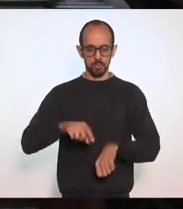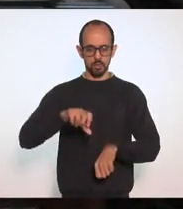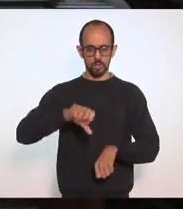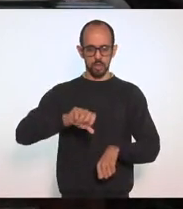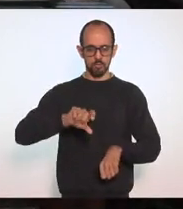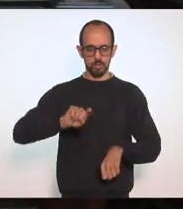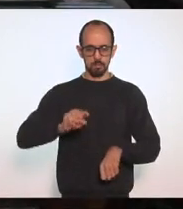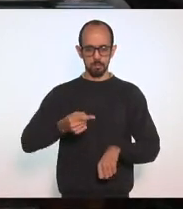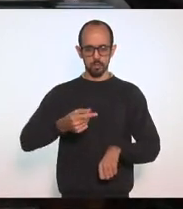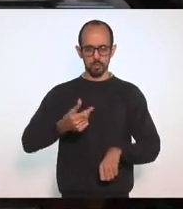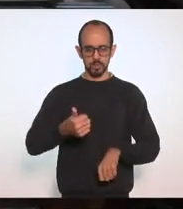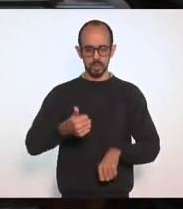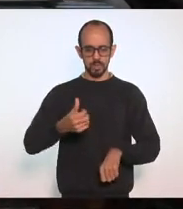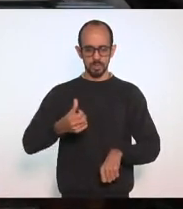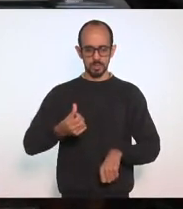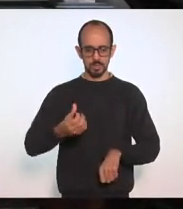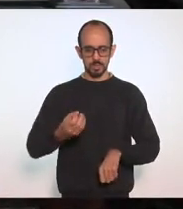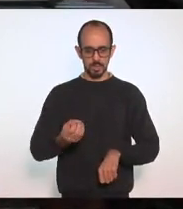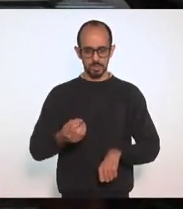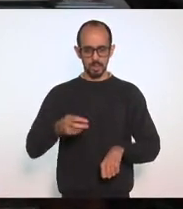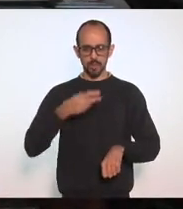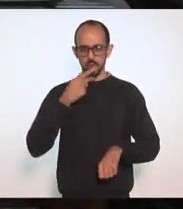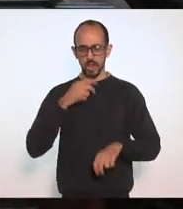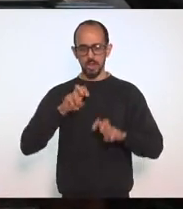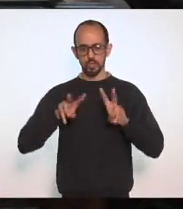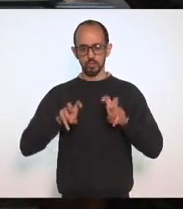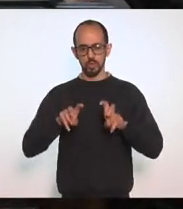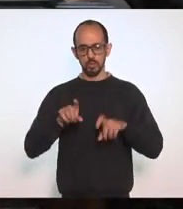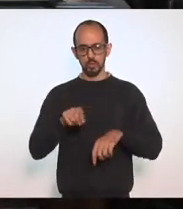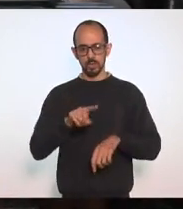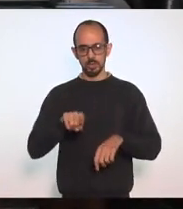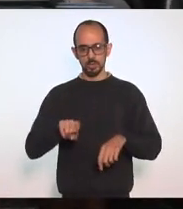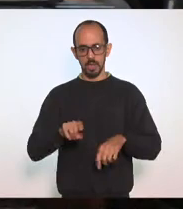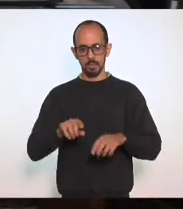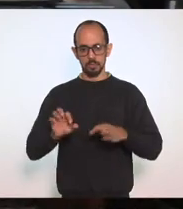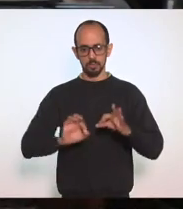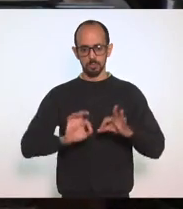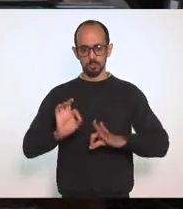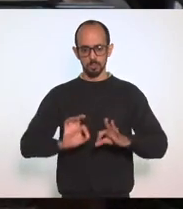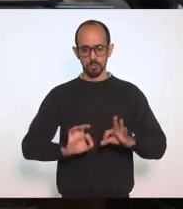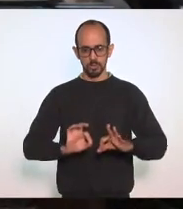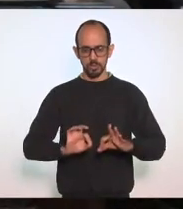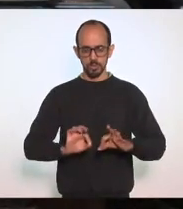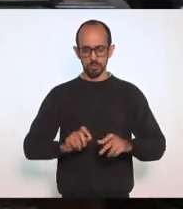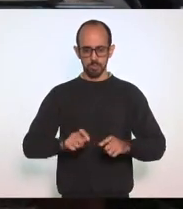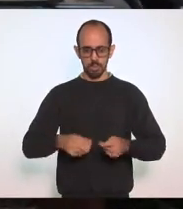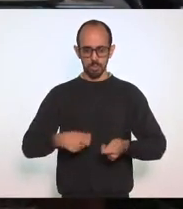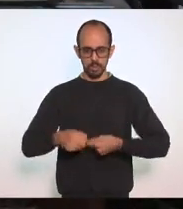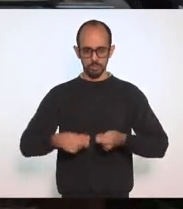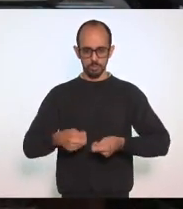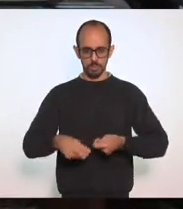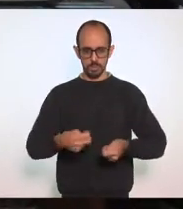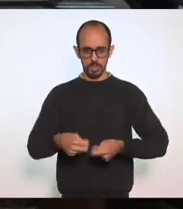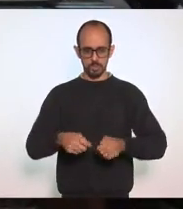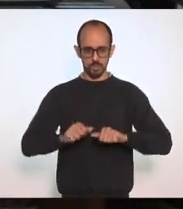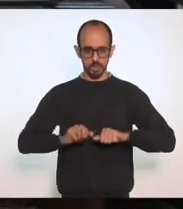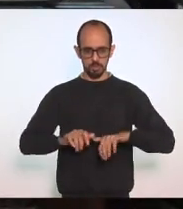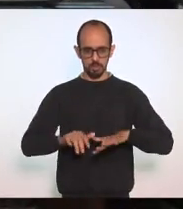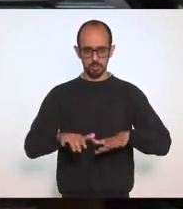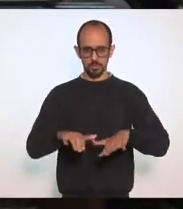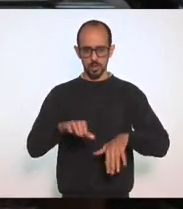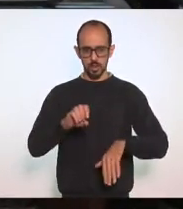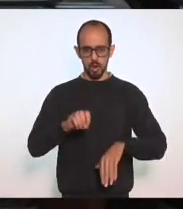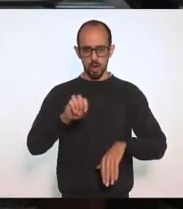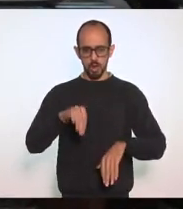28 de dezembro de 2020, que dispõe sobre a suspensão de procedimentos administrativos em decorrência da pandemia declarada pela Organização Mundial de Saúde